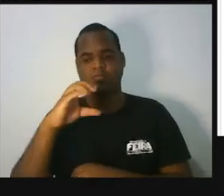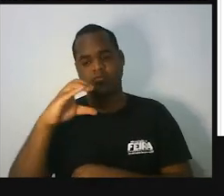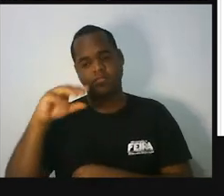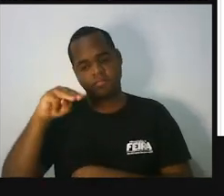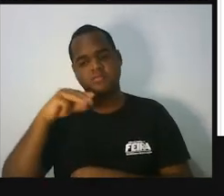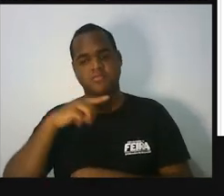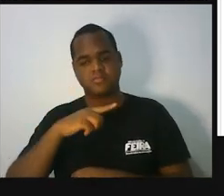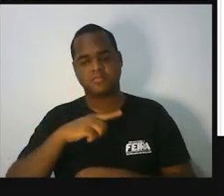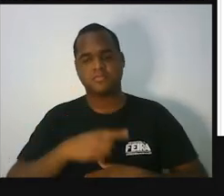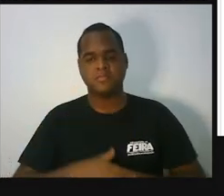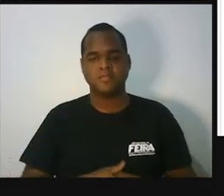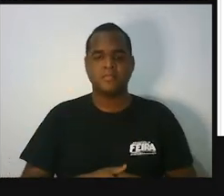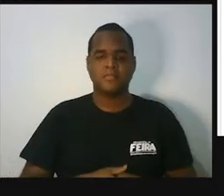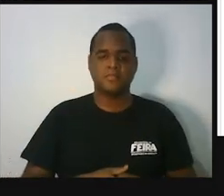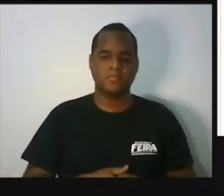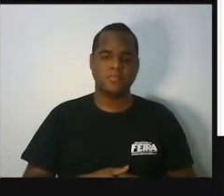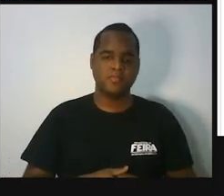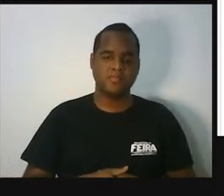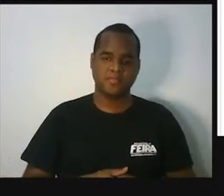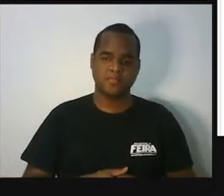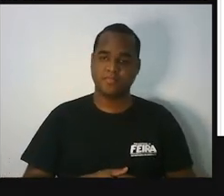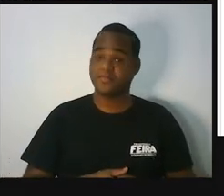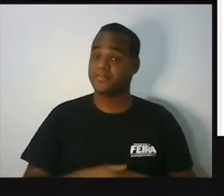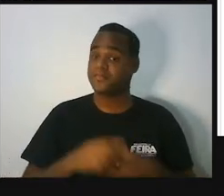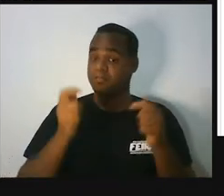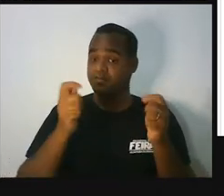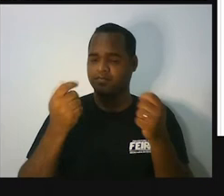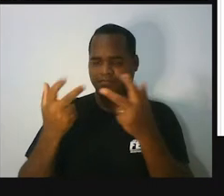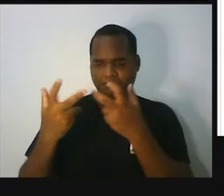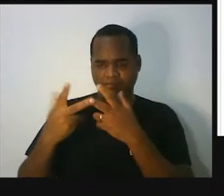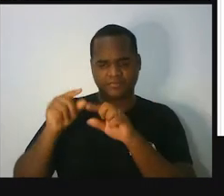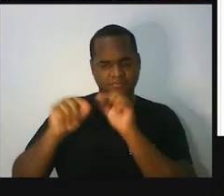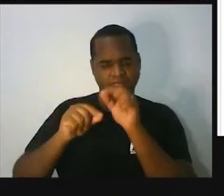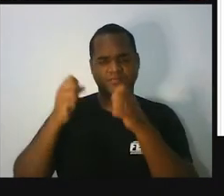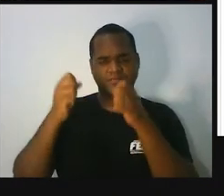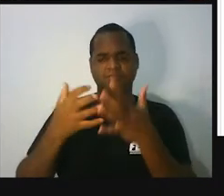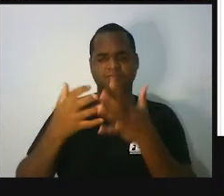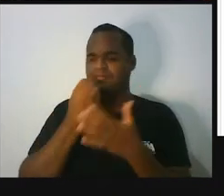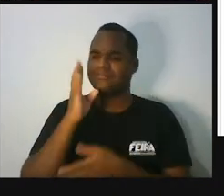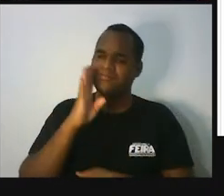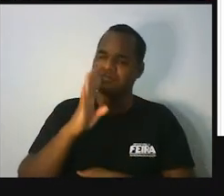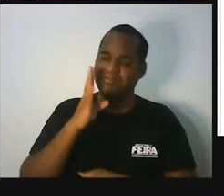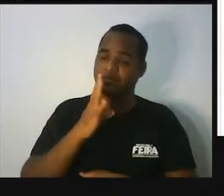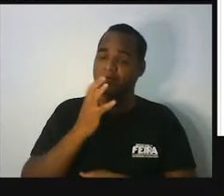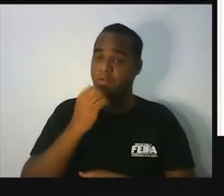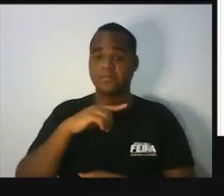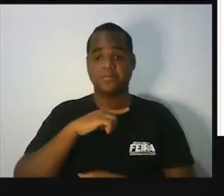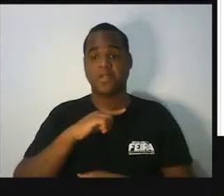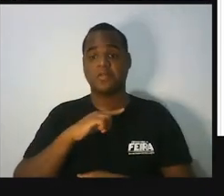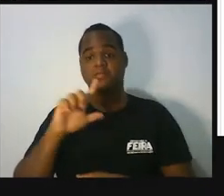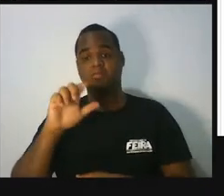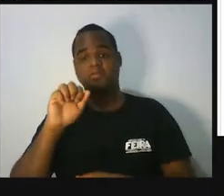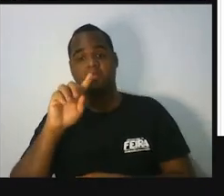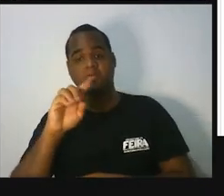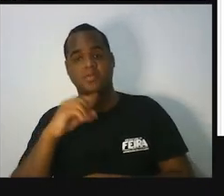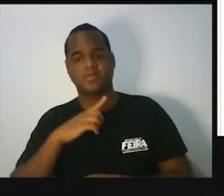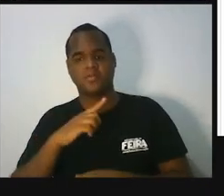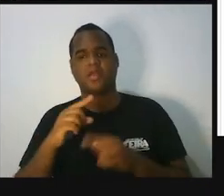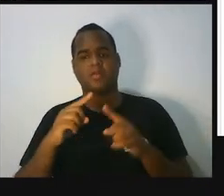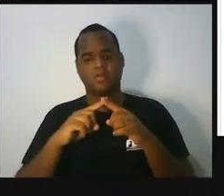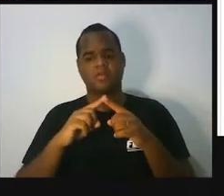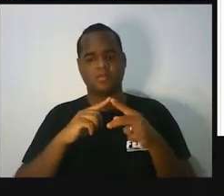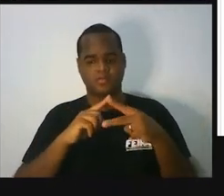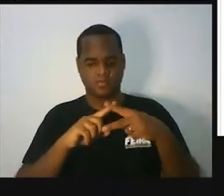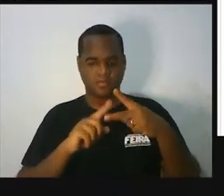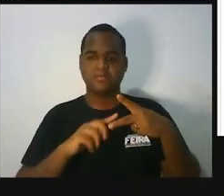E aí você já percebe uma coisa. Que bacana, professor. Tem dois lados desse triângulo, dois